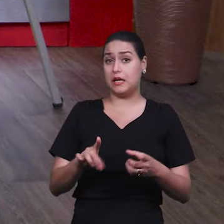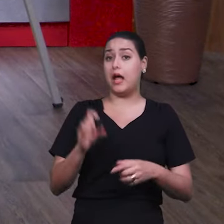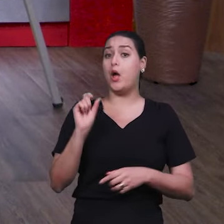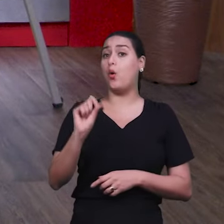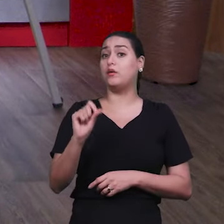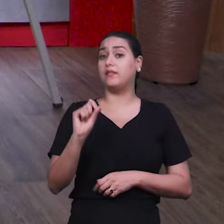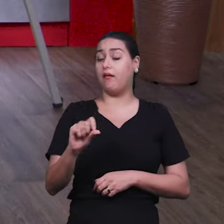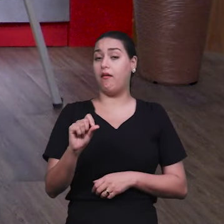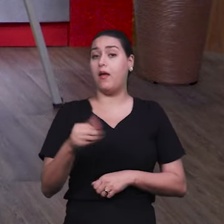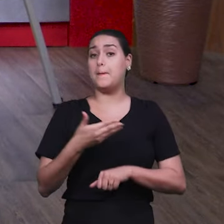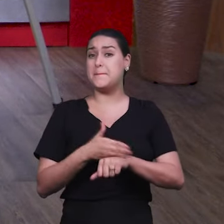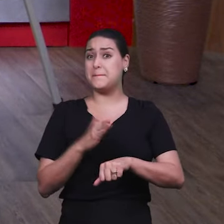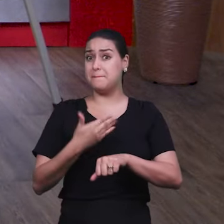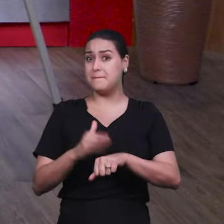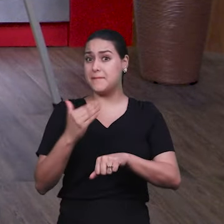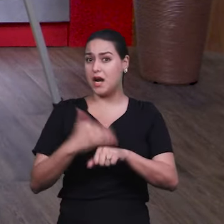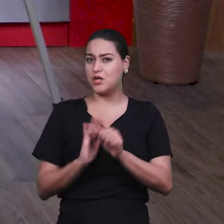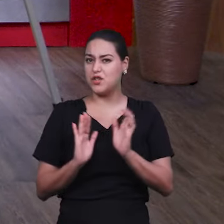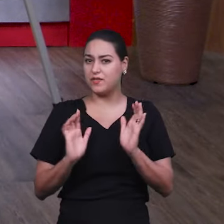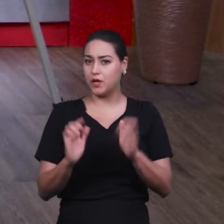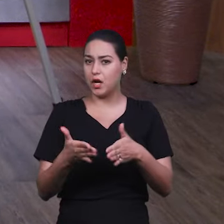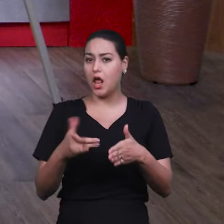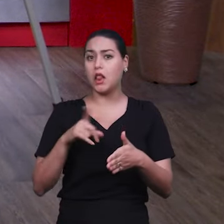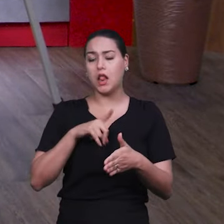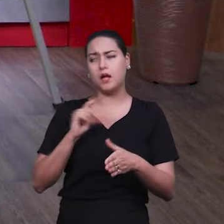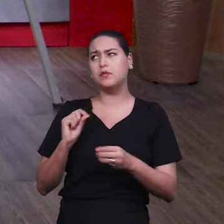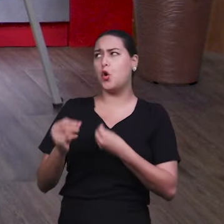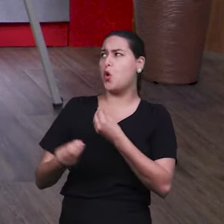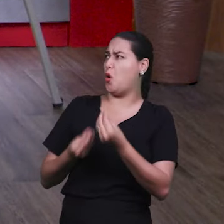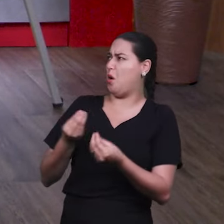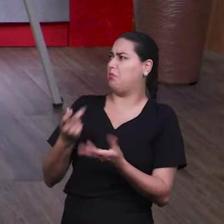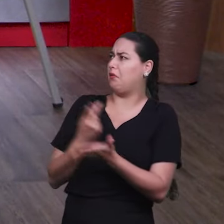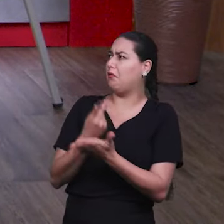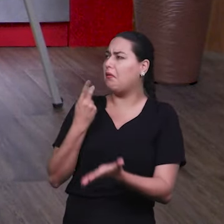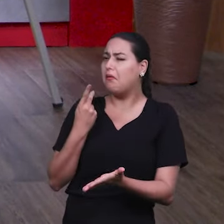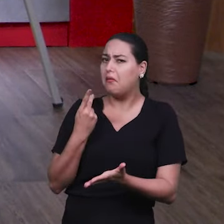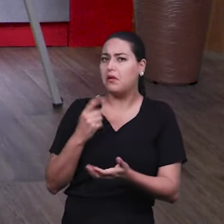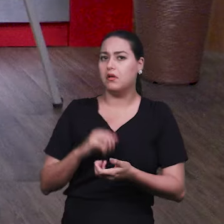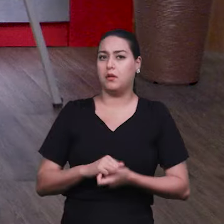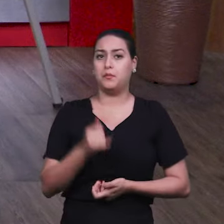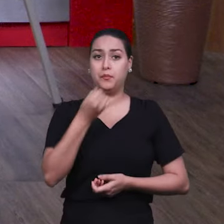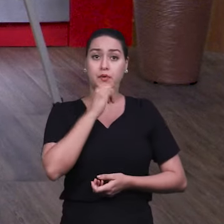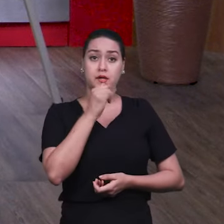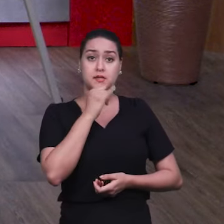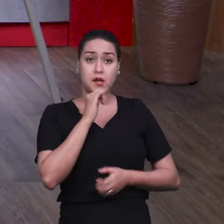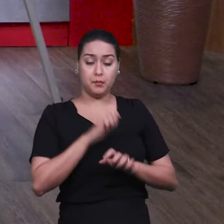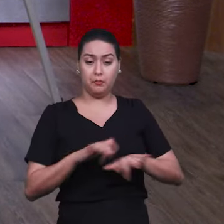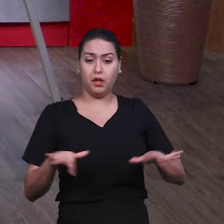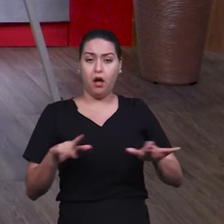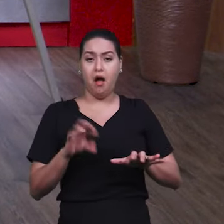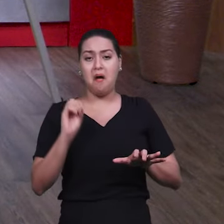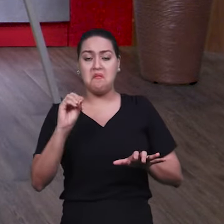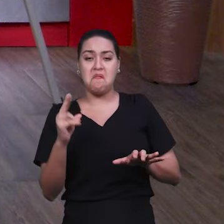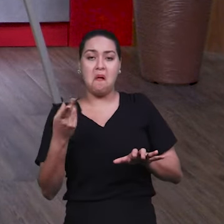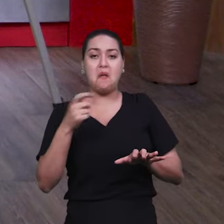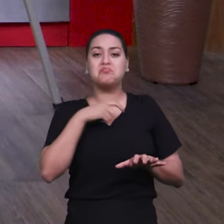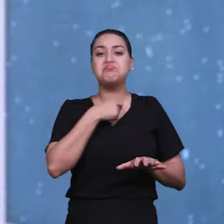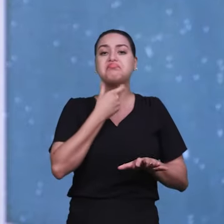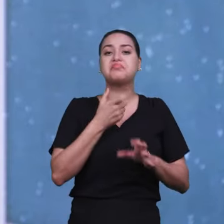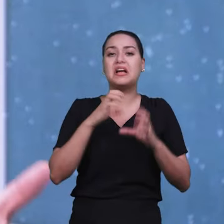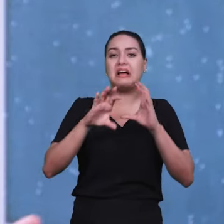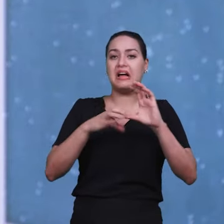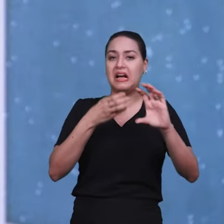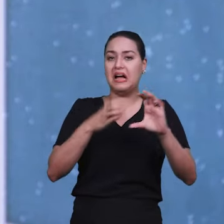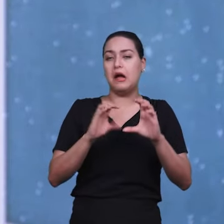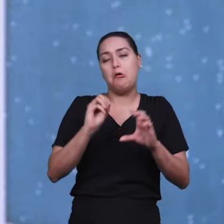específica. Como é que funciona isso, assim? É, no caso do piano, então, do canto lírico também é o caso do Fábio, né? Ou